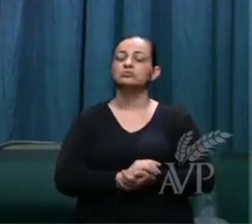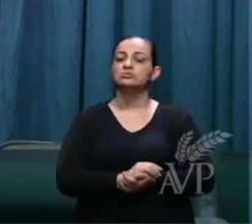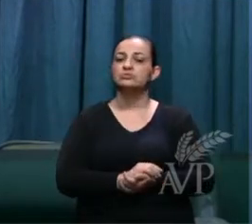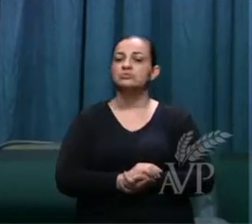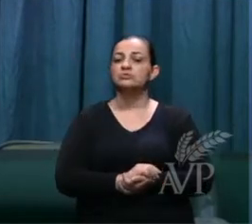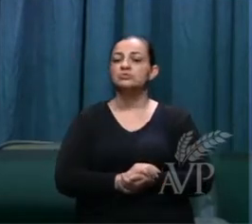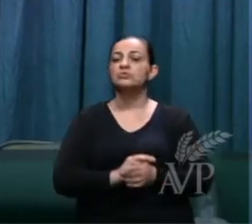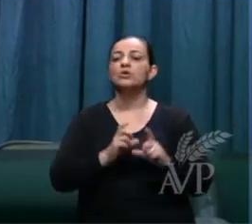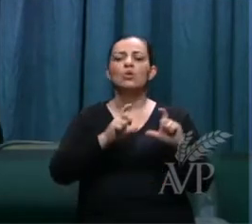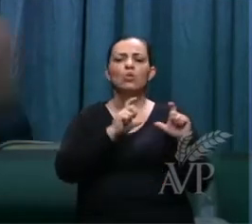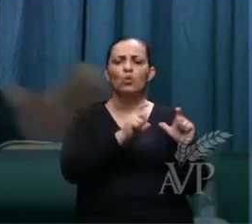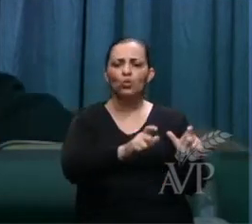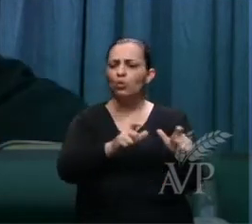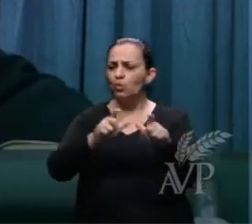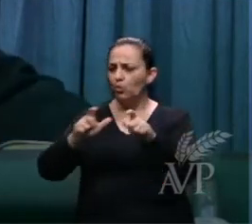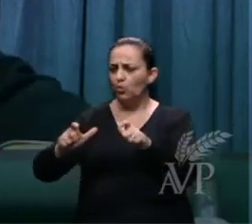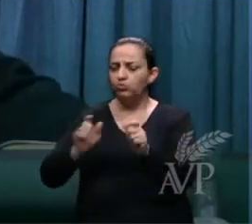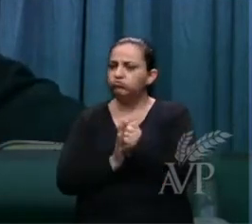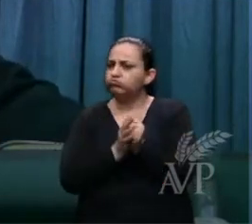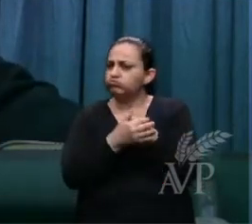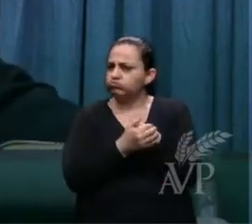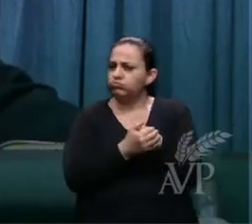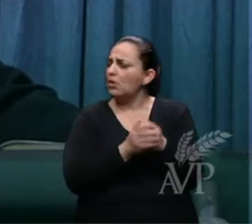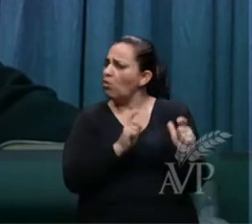aonde você vai se esconder?